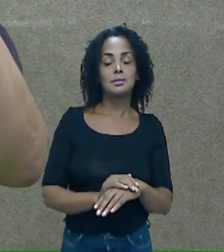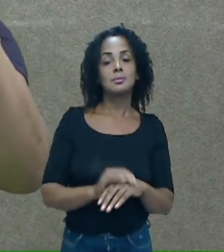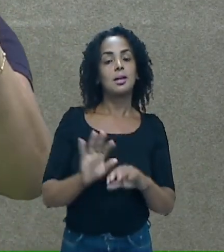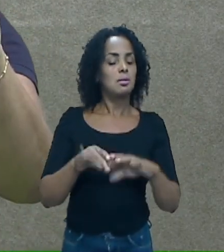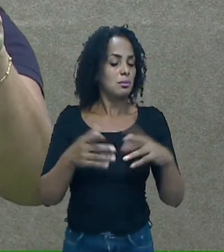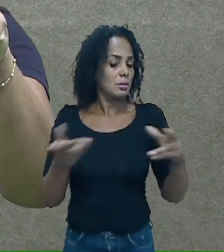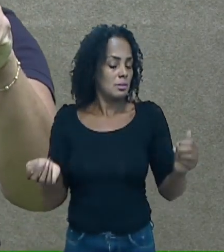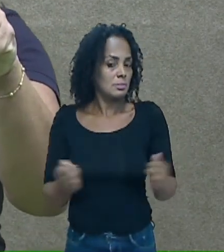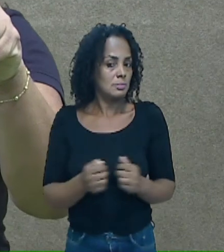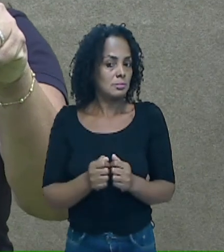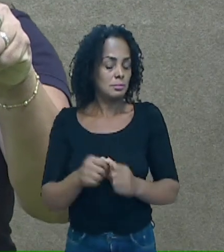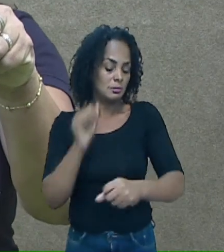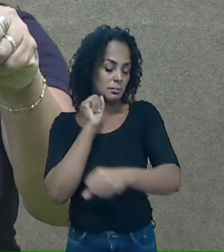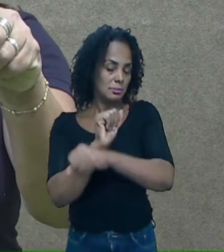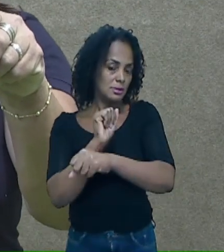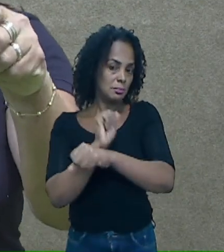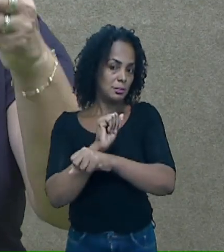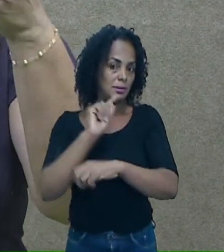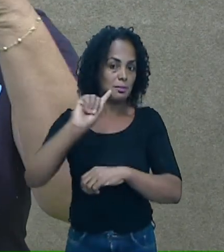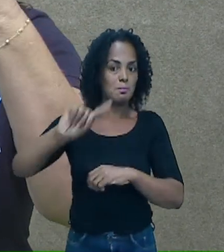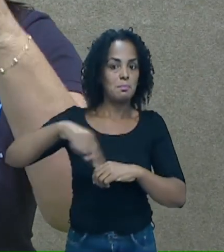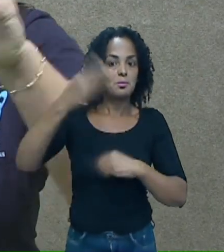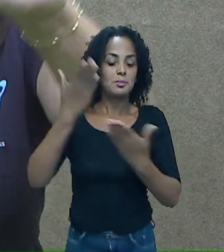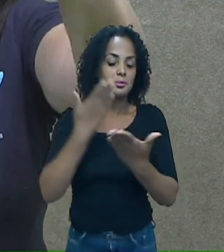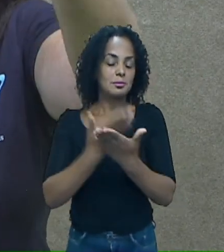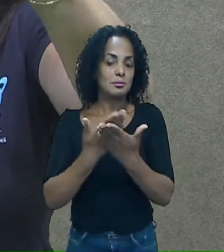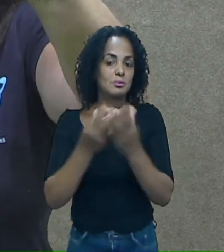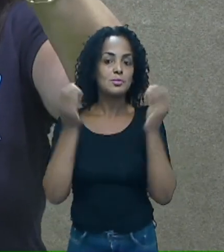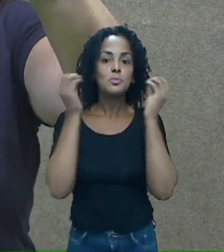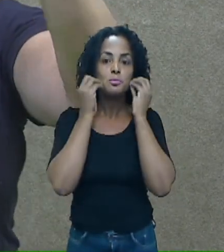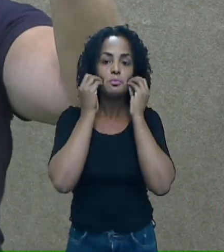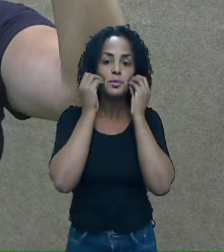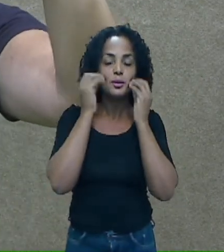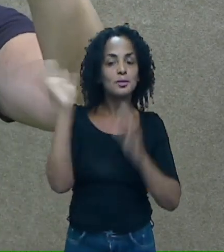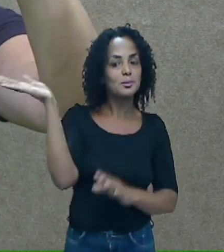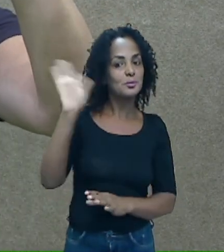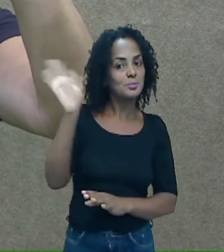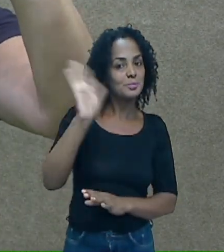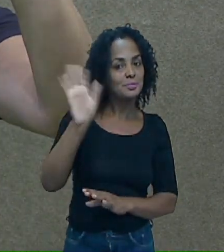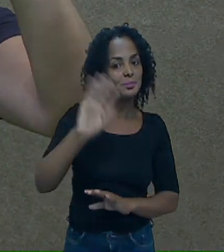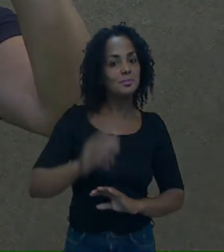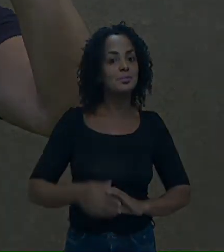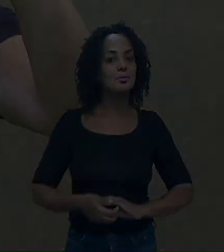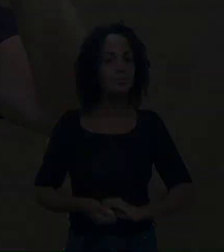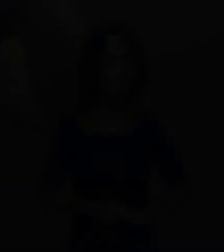Te aguardo na nossa próxima aula. Beijo, fica com Deus. Tchau!